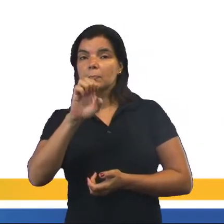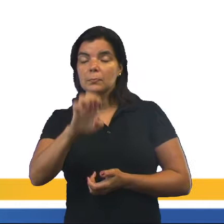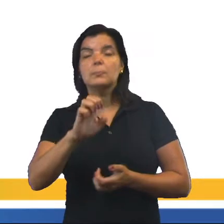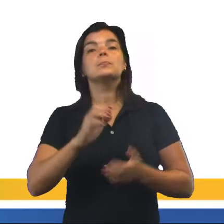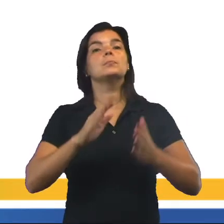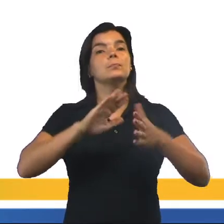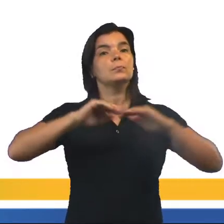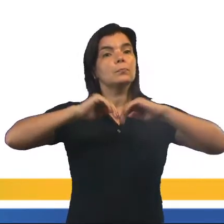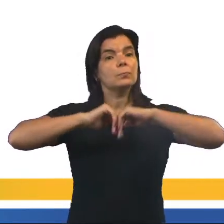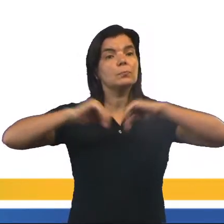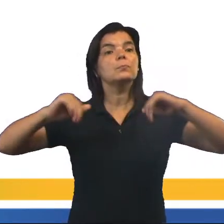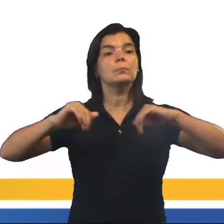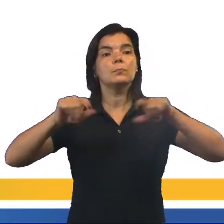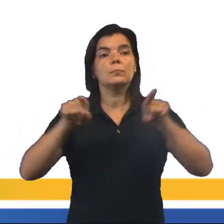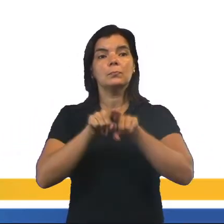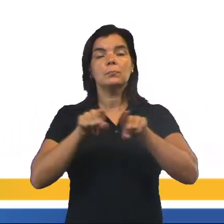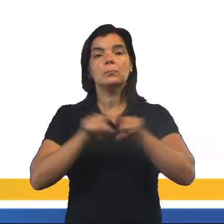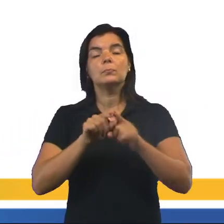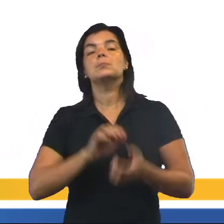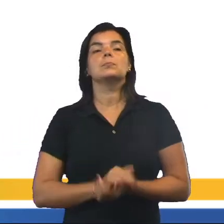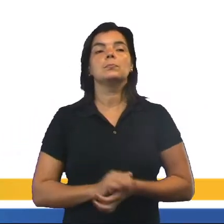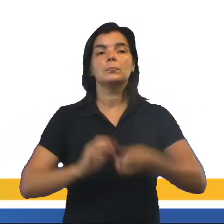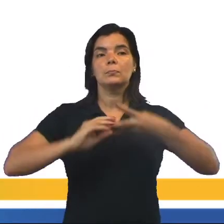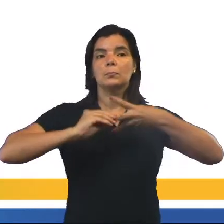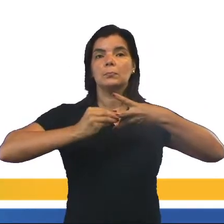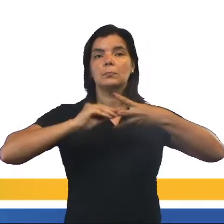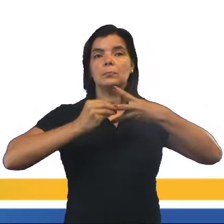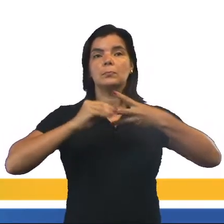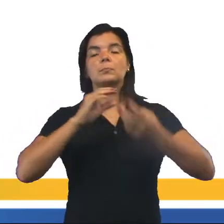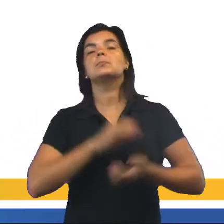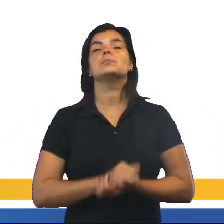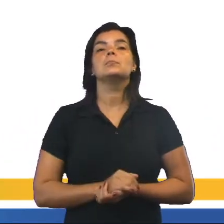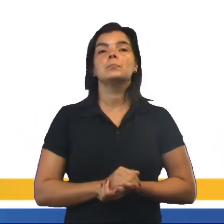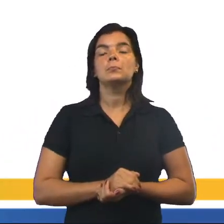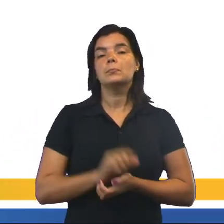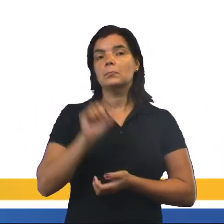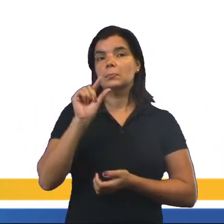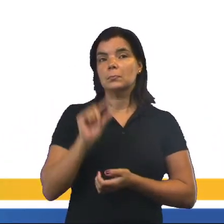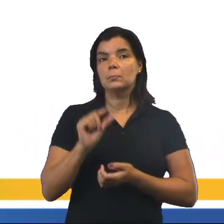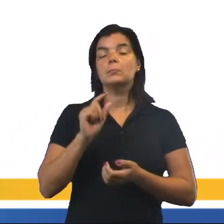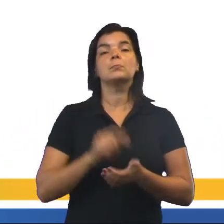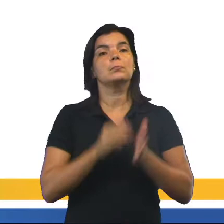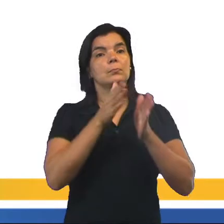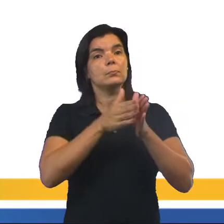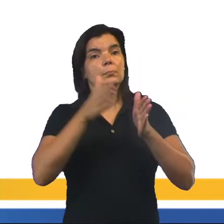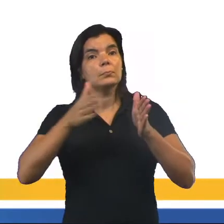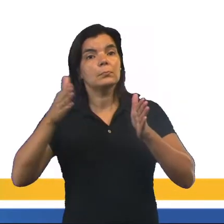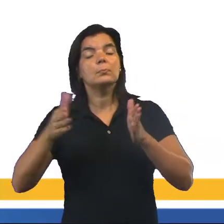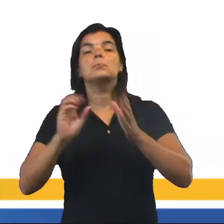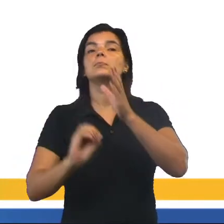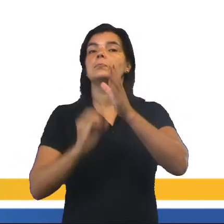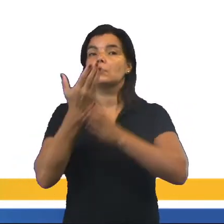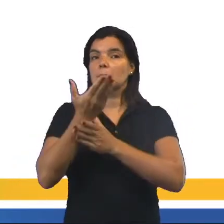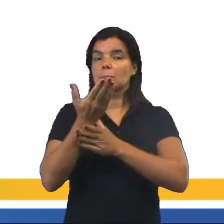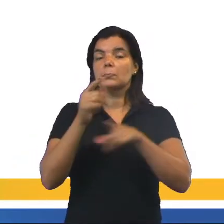vai quebrar a molécula de glicose em moléculas menores. Essa etapa vai ocorrer no citossol